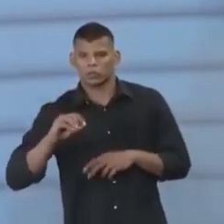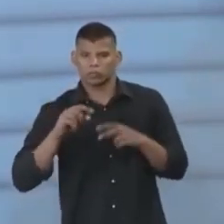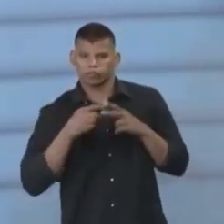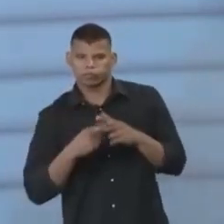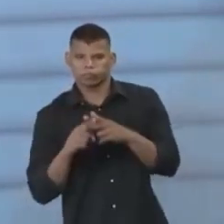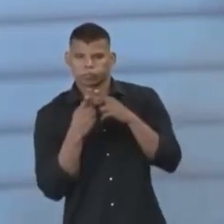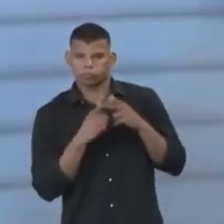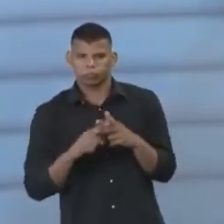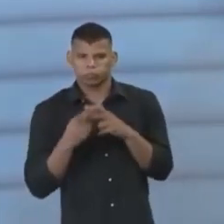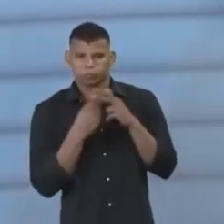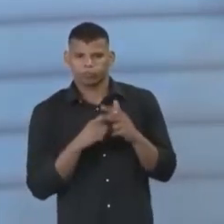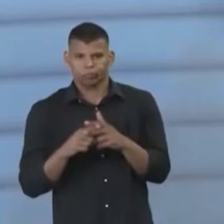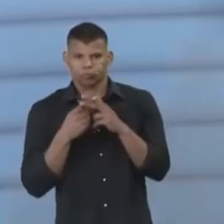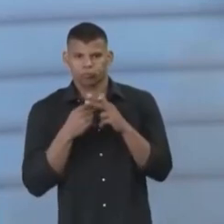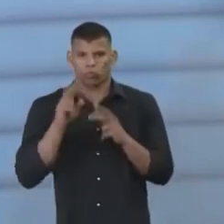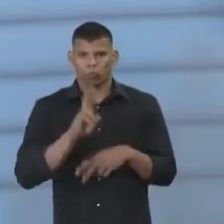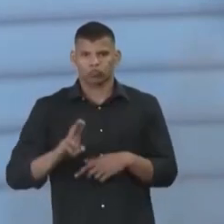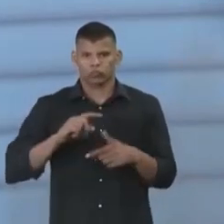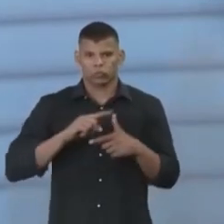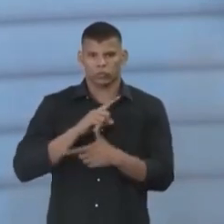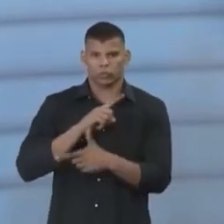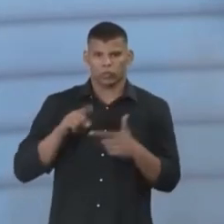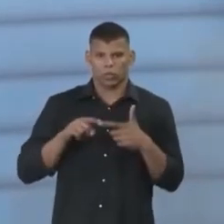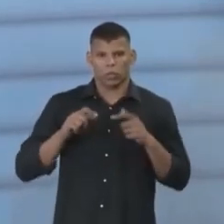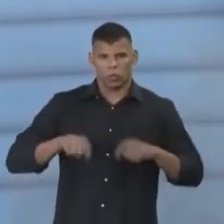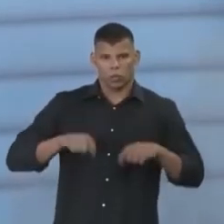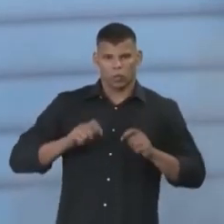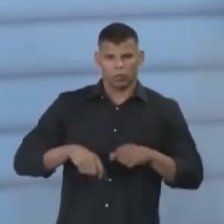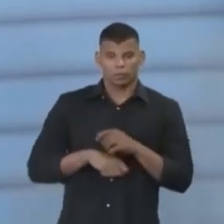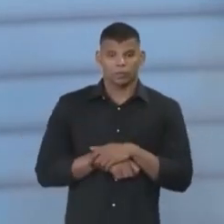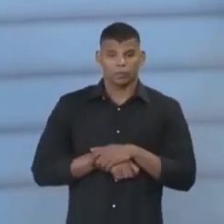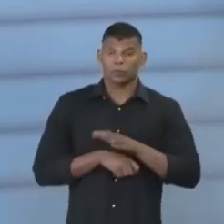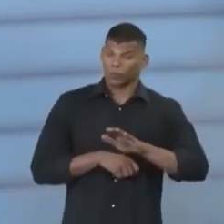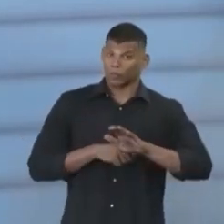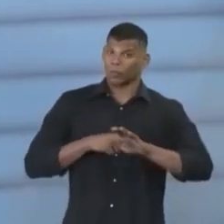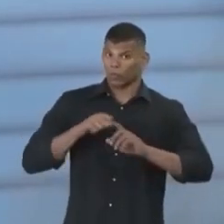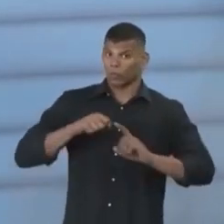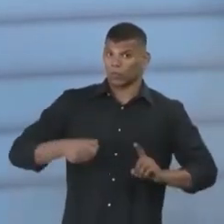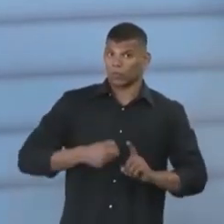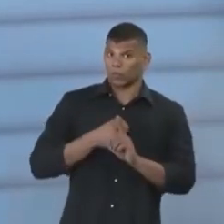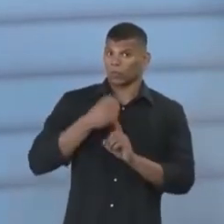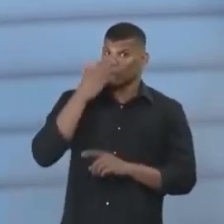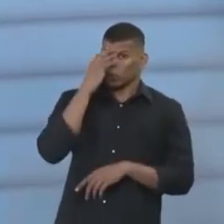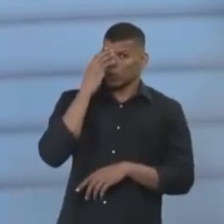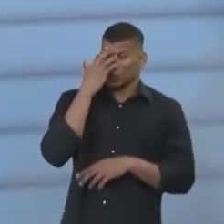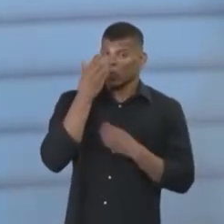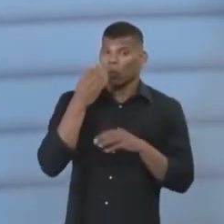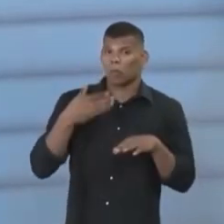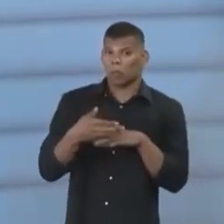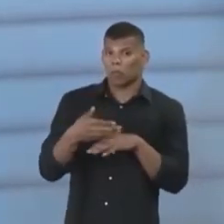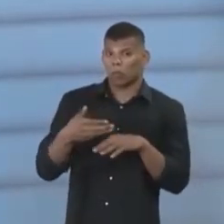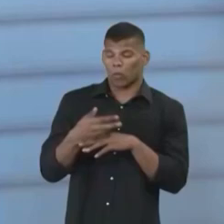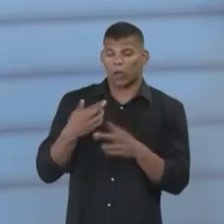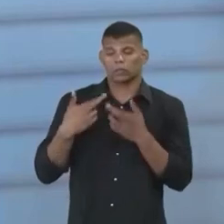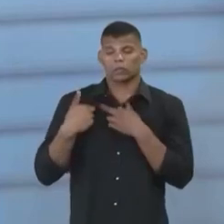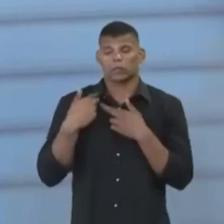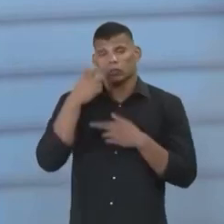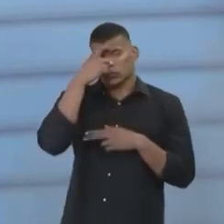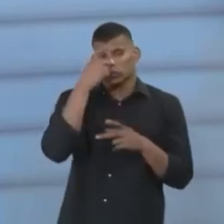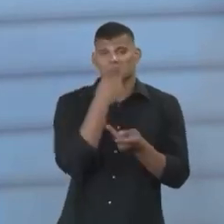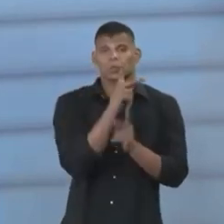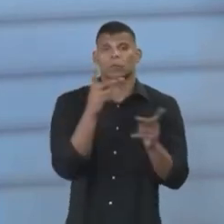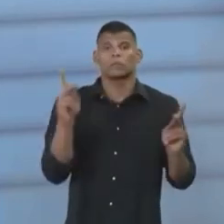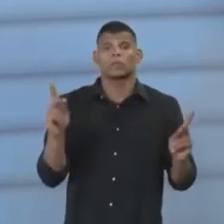realmente, e aí a sociedade precisa também entender a participação dela nessa história, porque